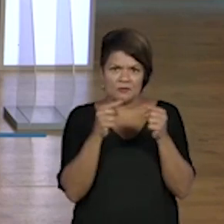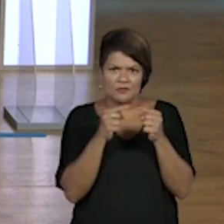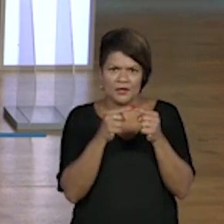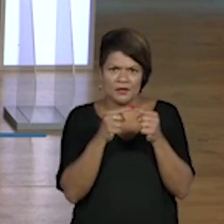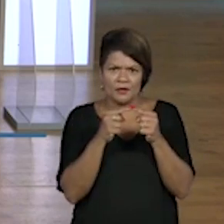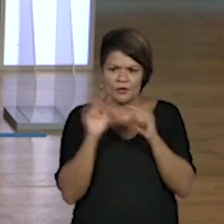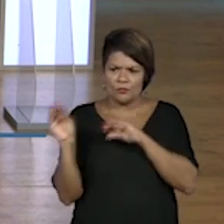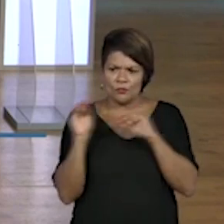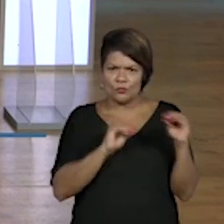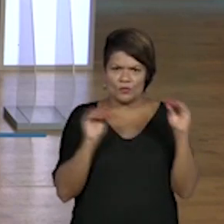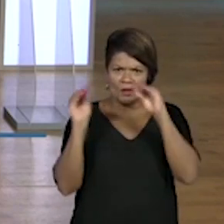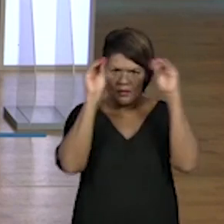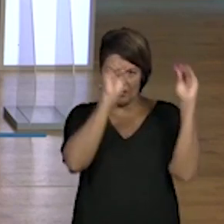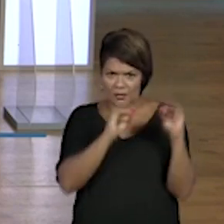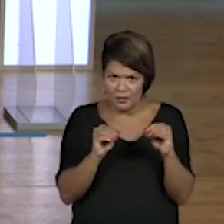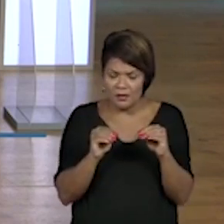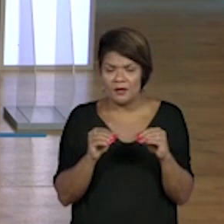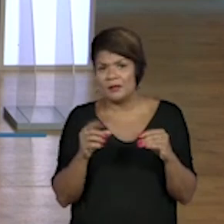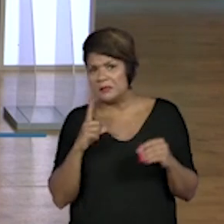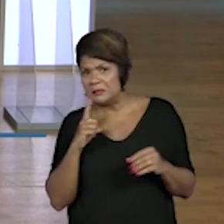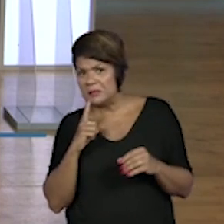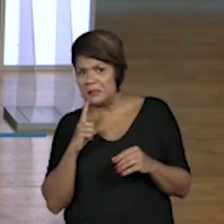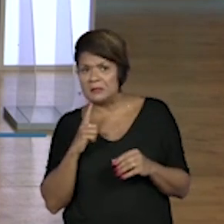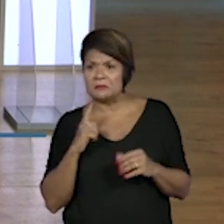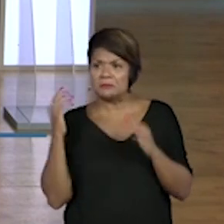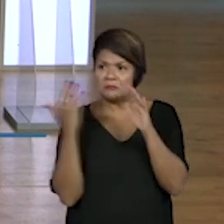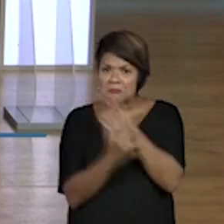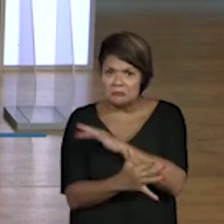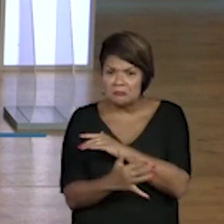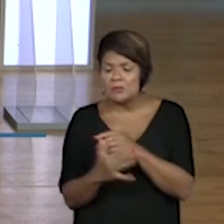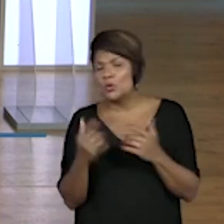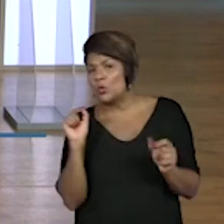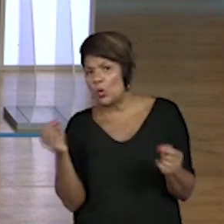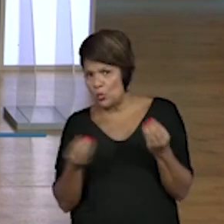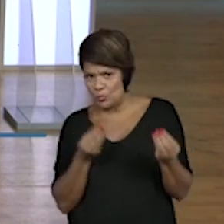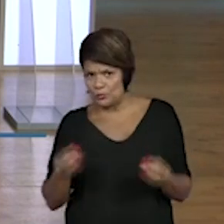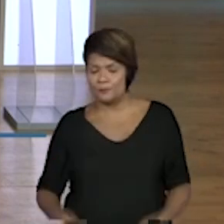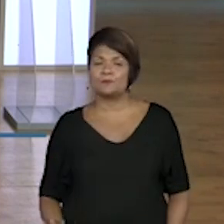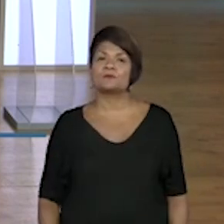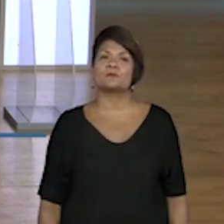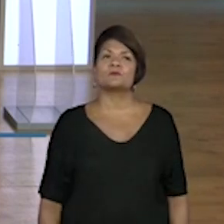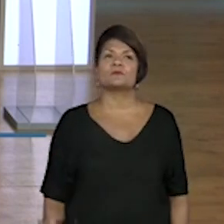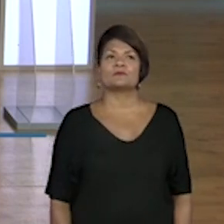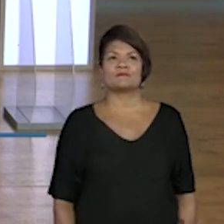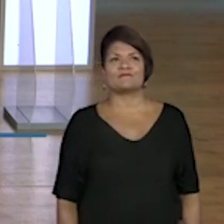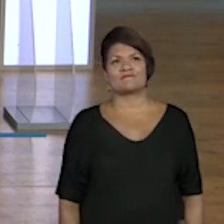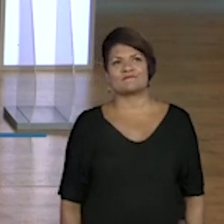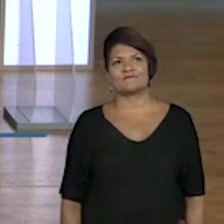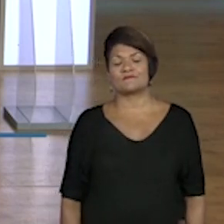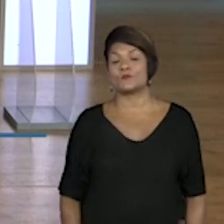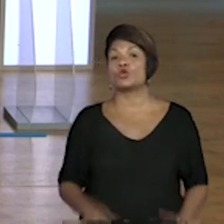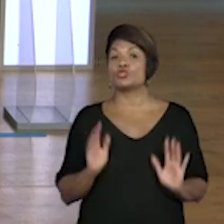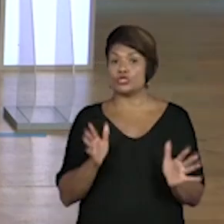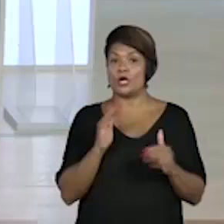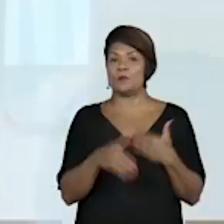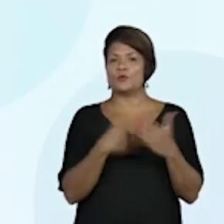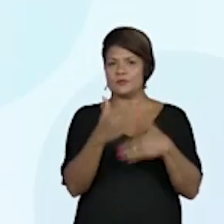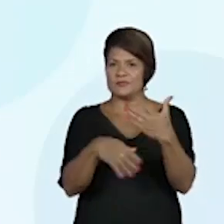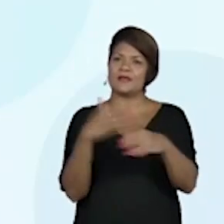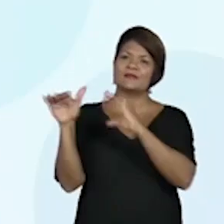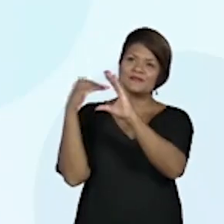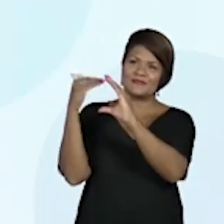O que será que significa aí? Será que eles vão saber responder, professora? Tem muitas pessoas falando aqui que já fizeram esse processo, saíram do